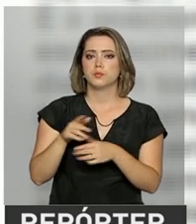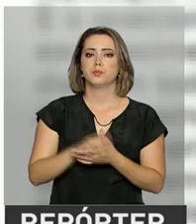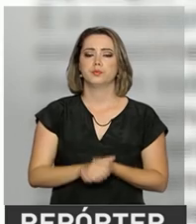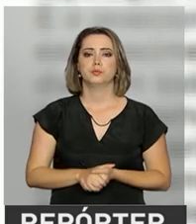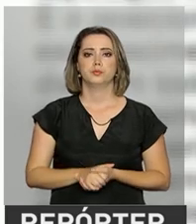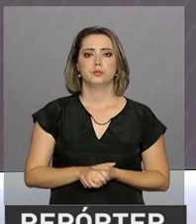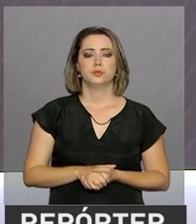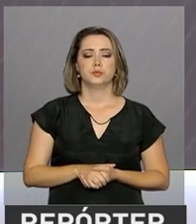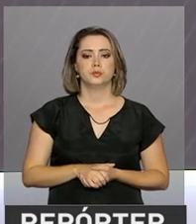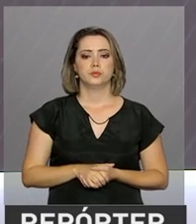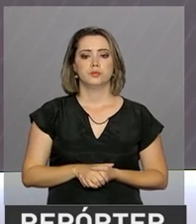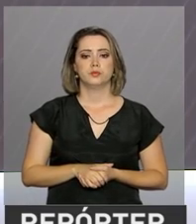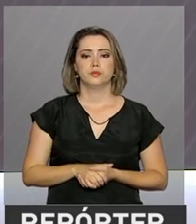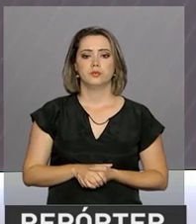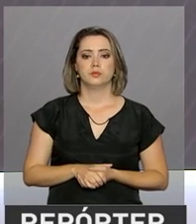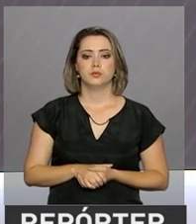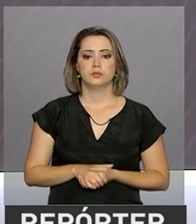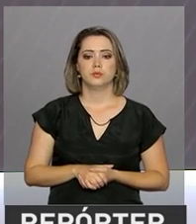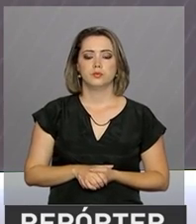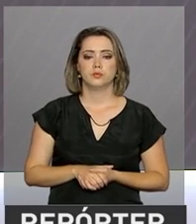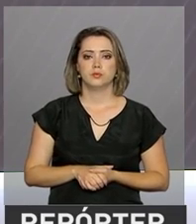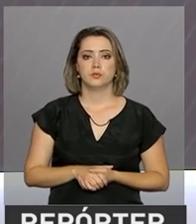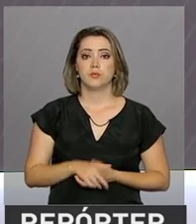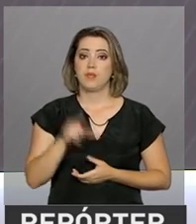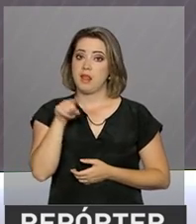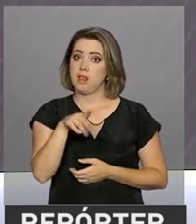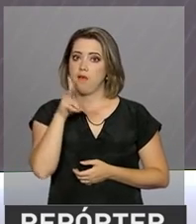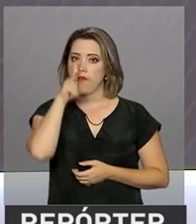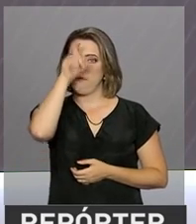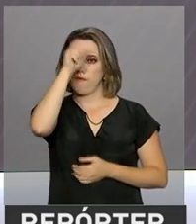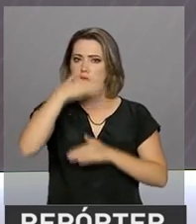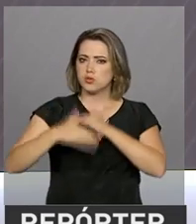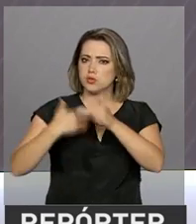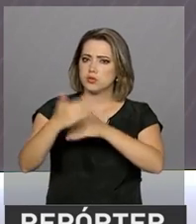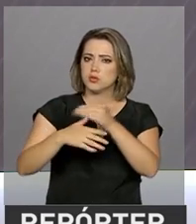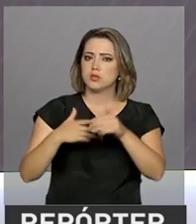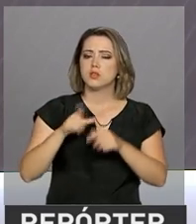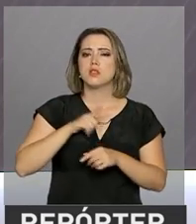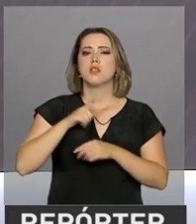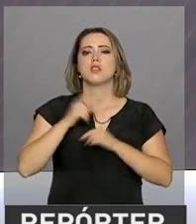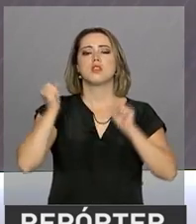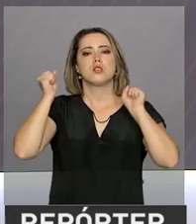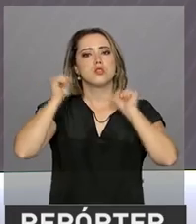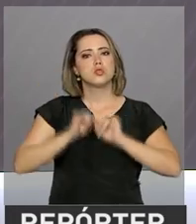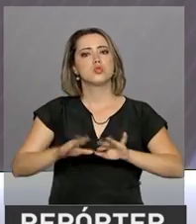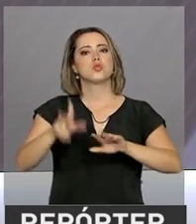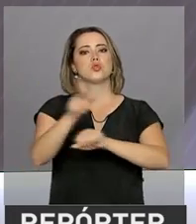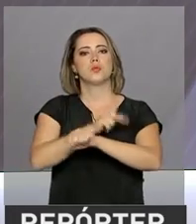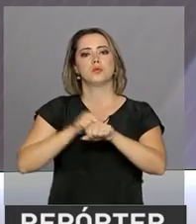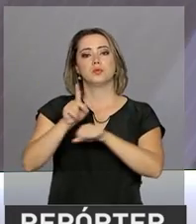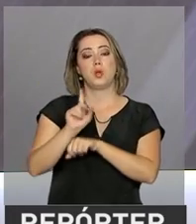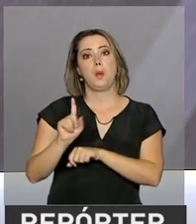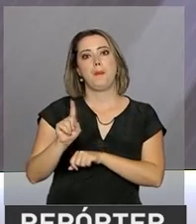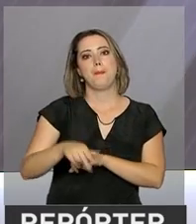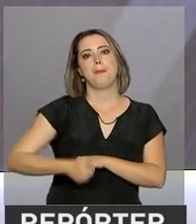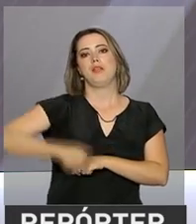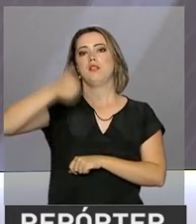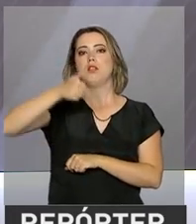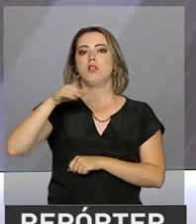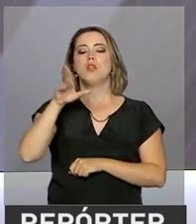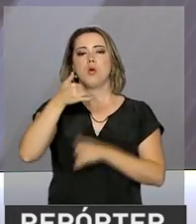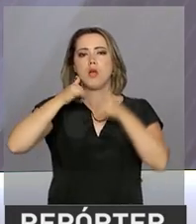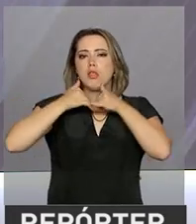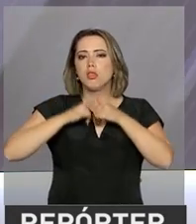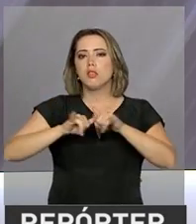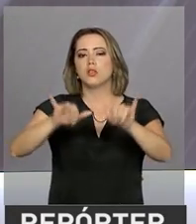os dois países. Ele é forte, constante e existe de sobra no país. E o melhor, é uma fonte